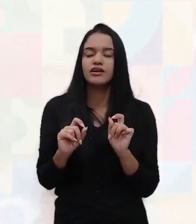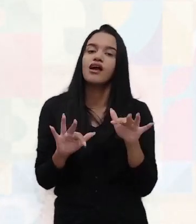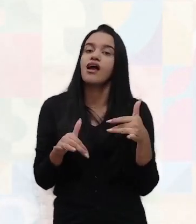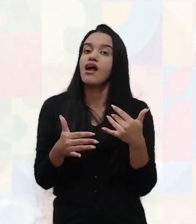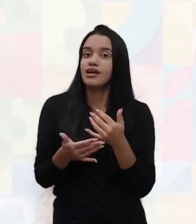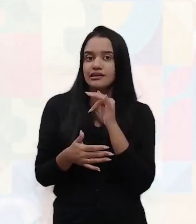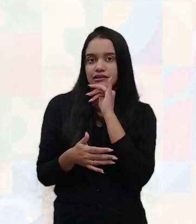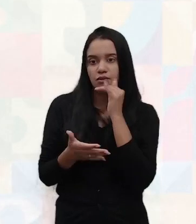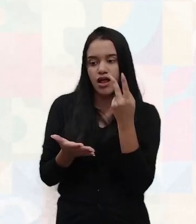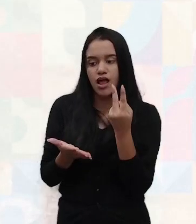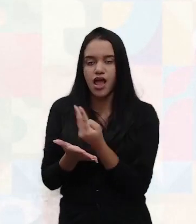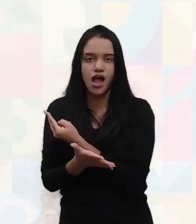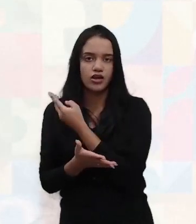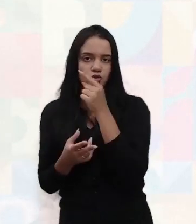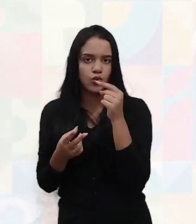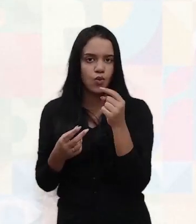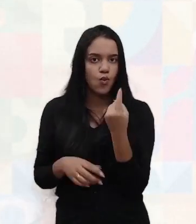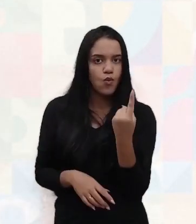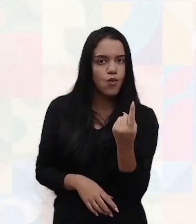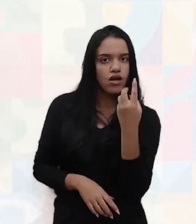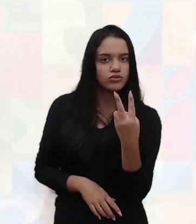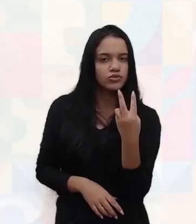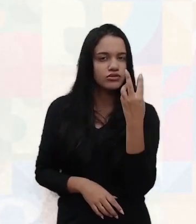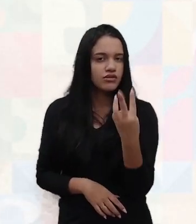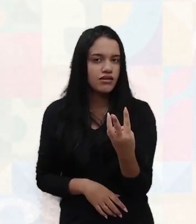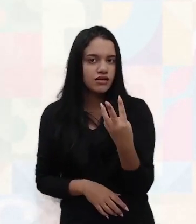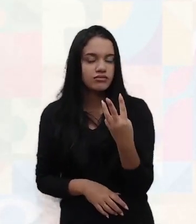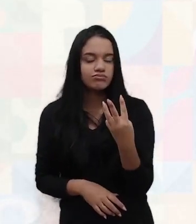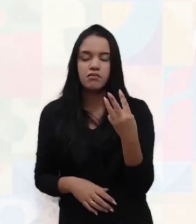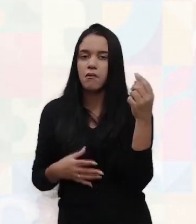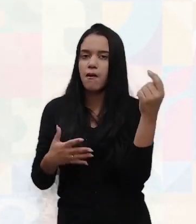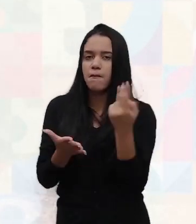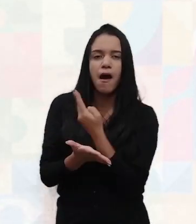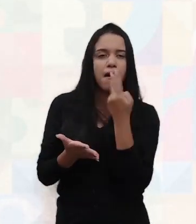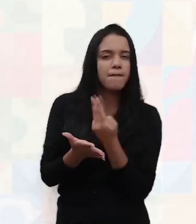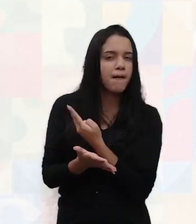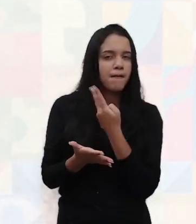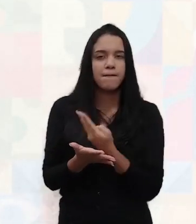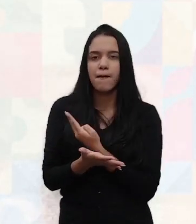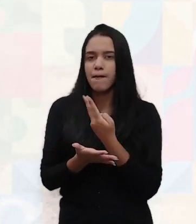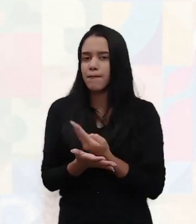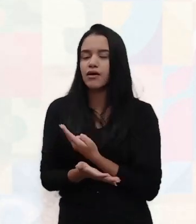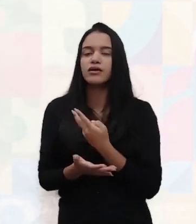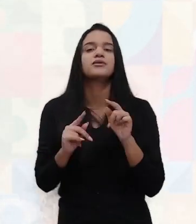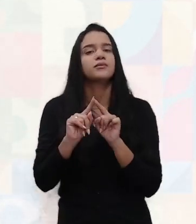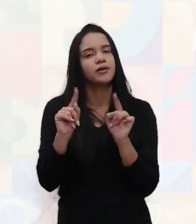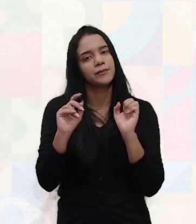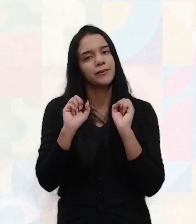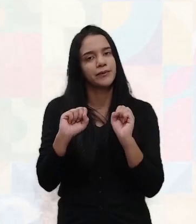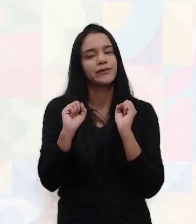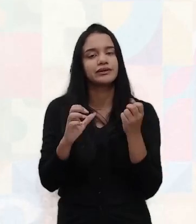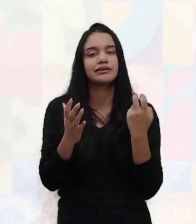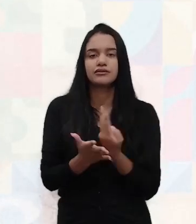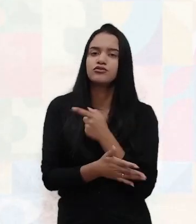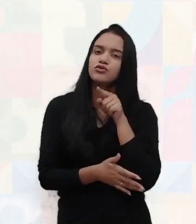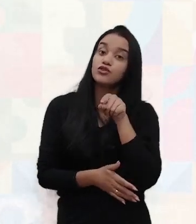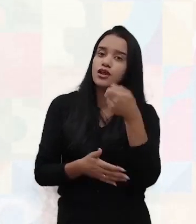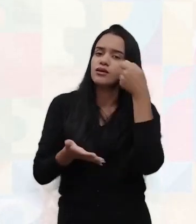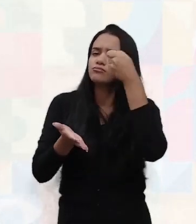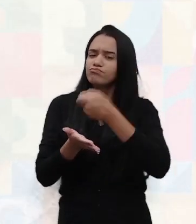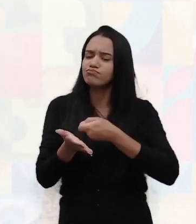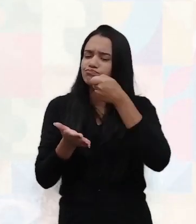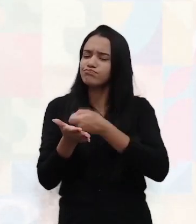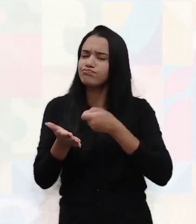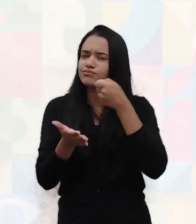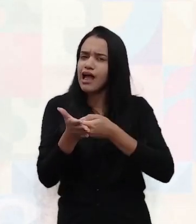errado, não uma, não duas, não três, não dez, não vinte, mas pode dar muitas vezes errado e você ser persistente até